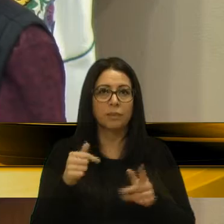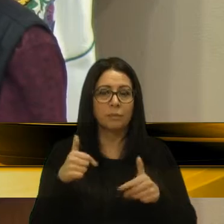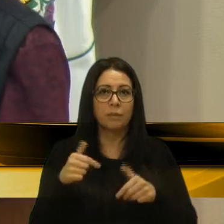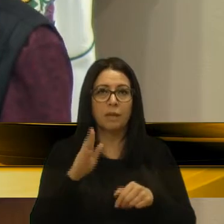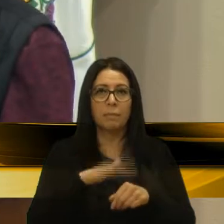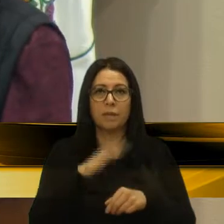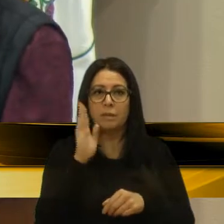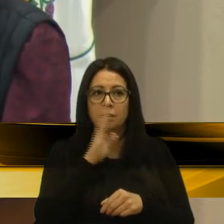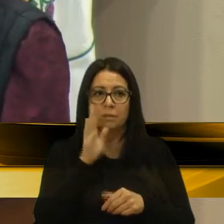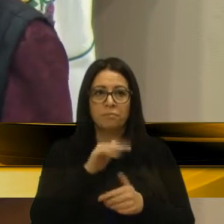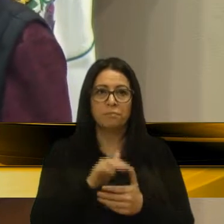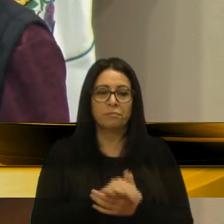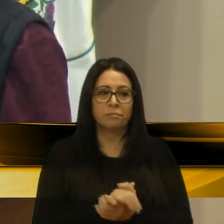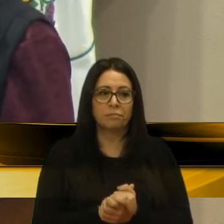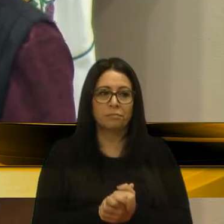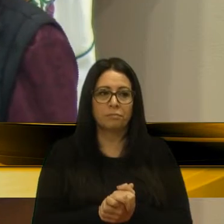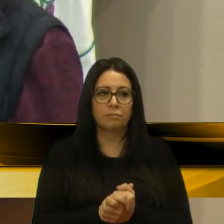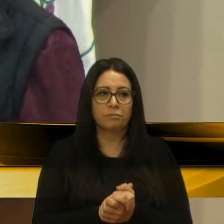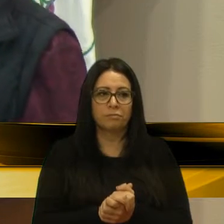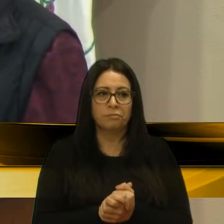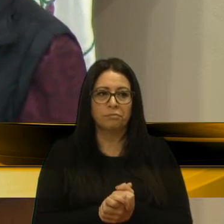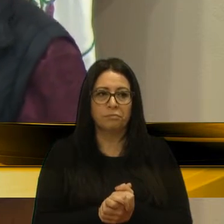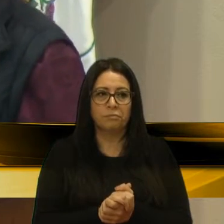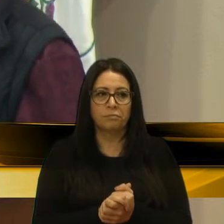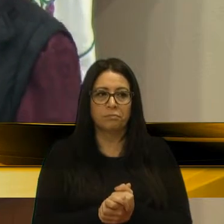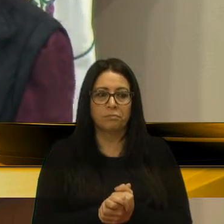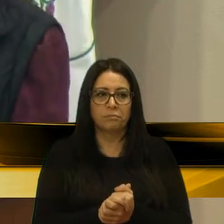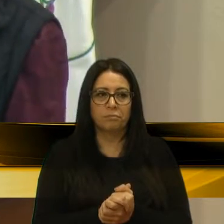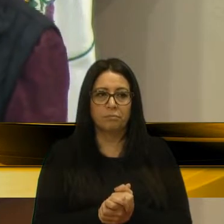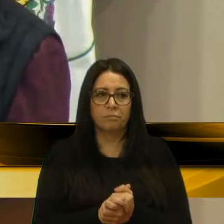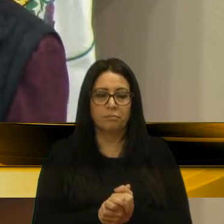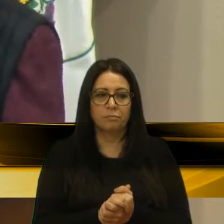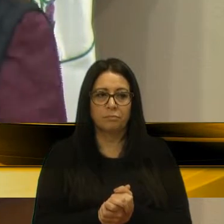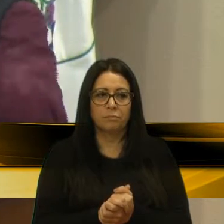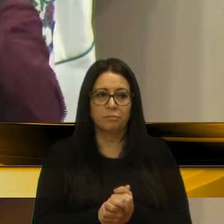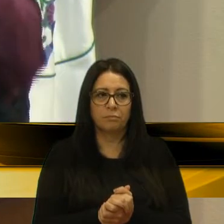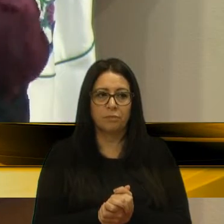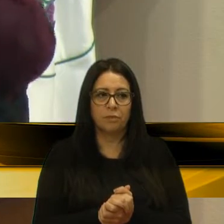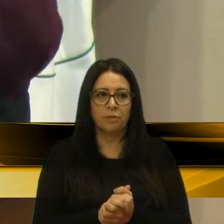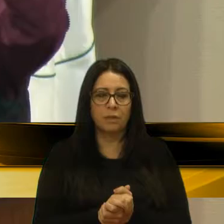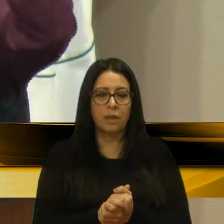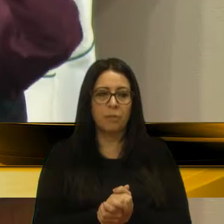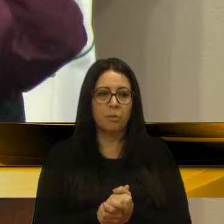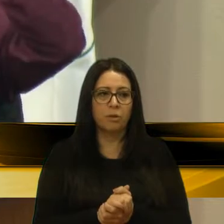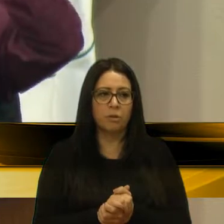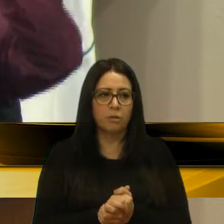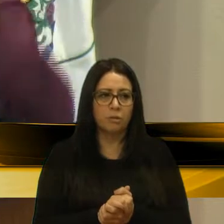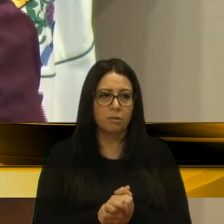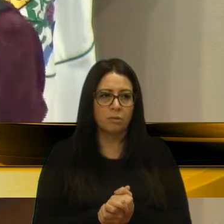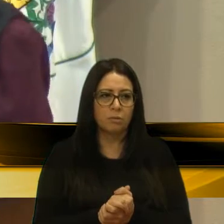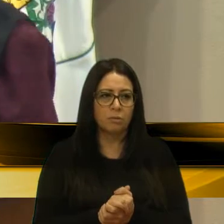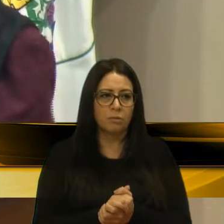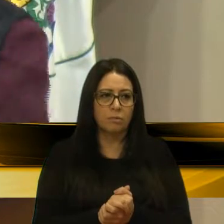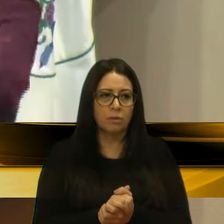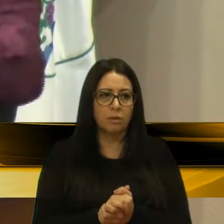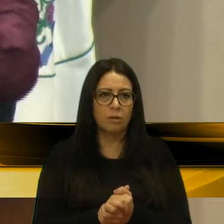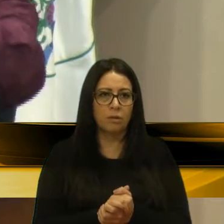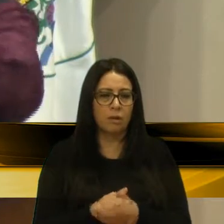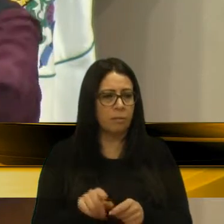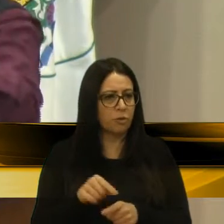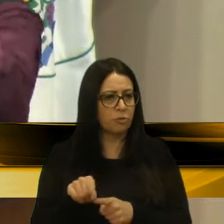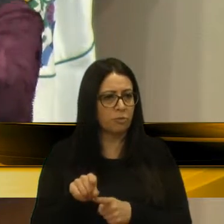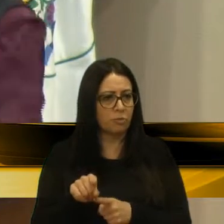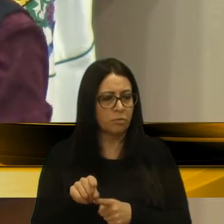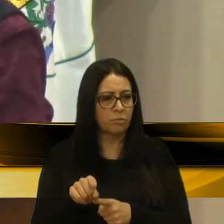rápido, fazer as coisas, cobrar, faz indicação, pede lá a secretaria que compete, e